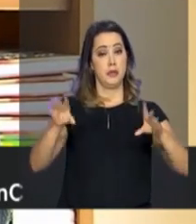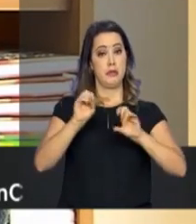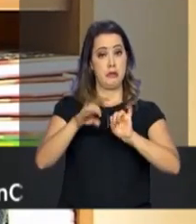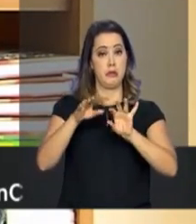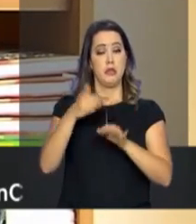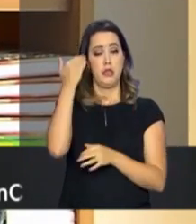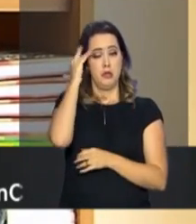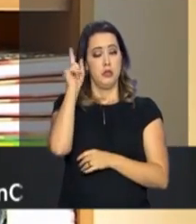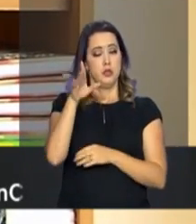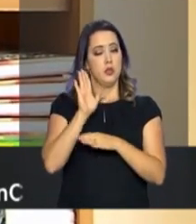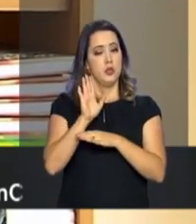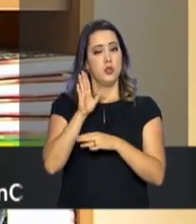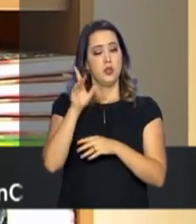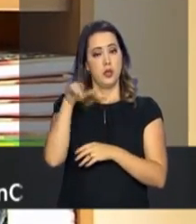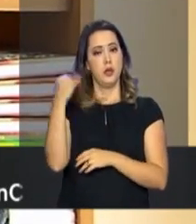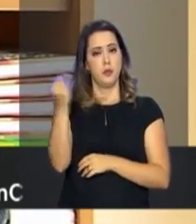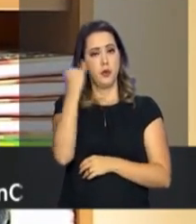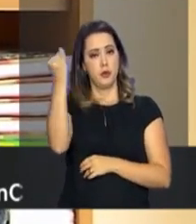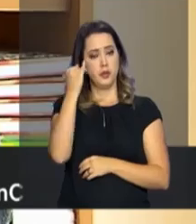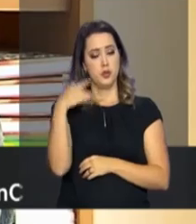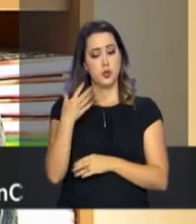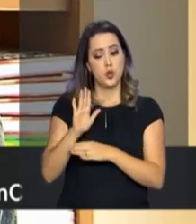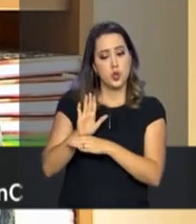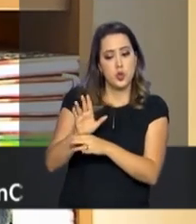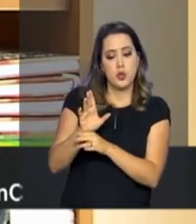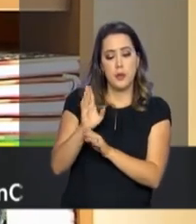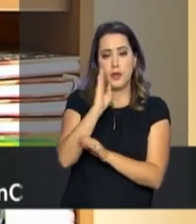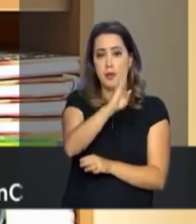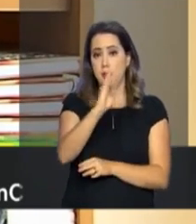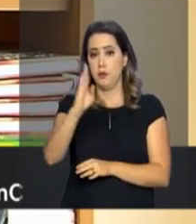nós apoiarmos para que bibliotecas também possam